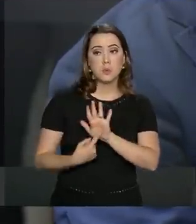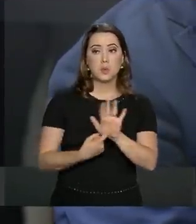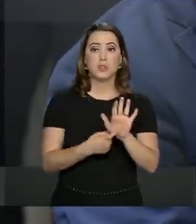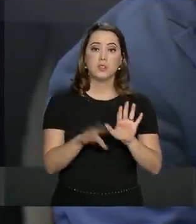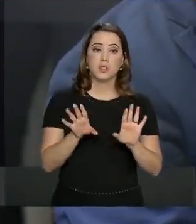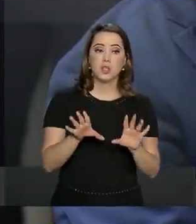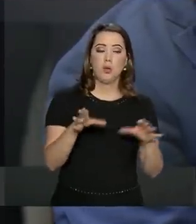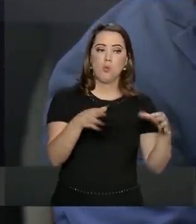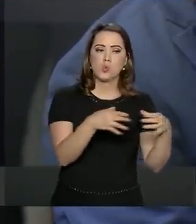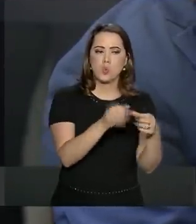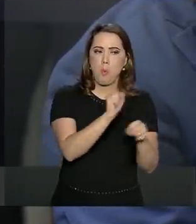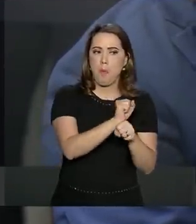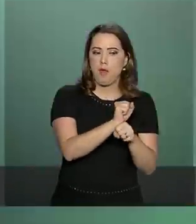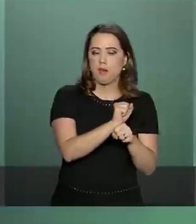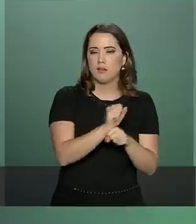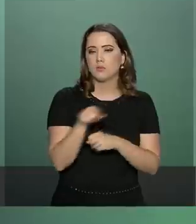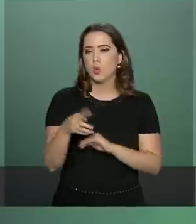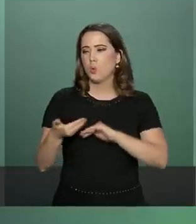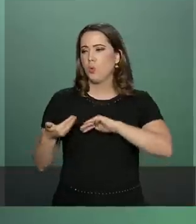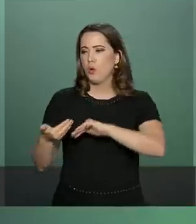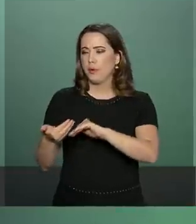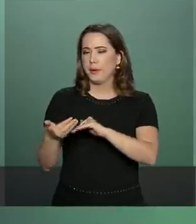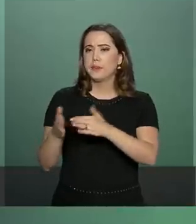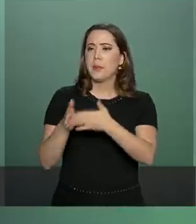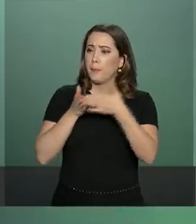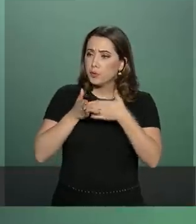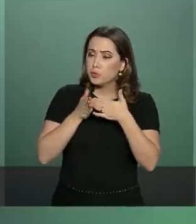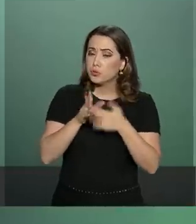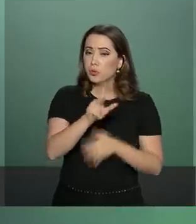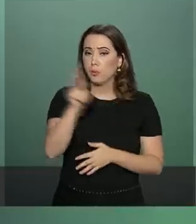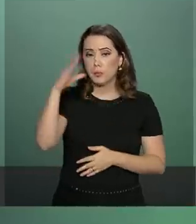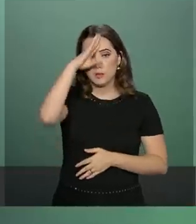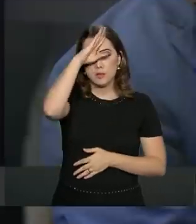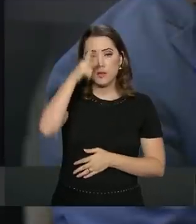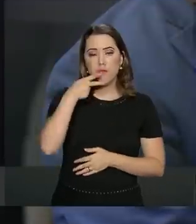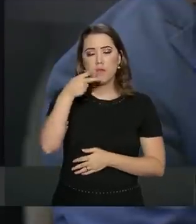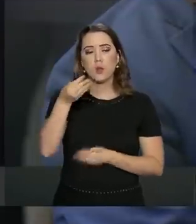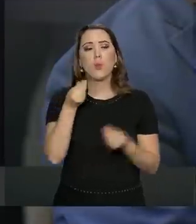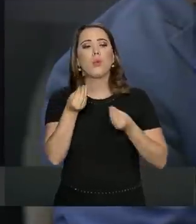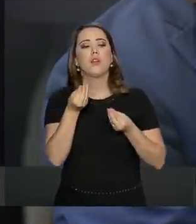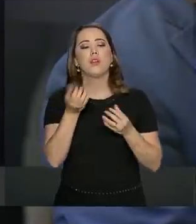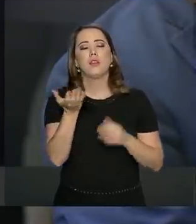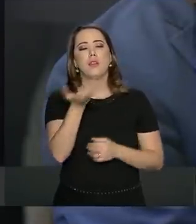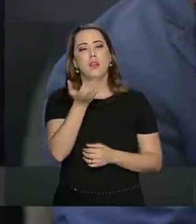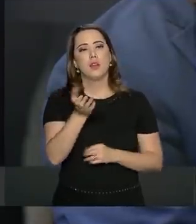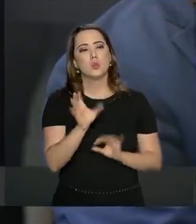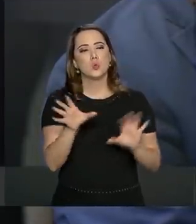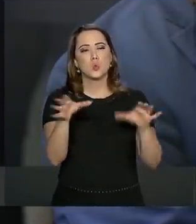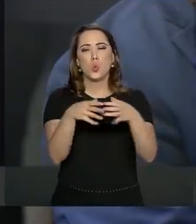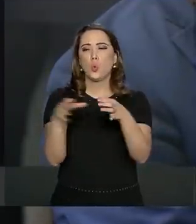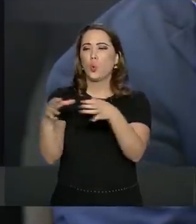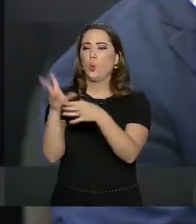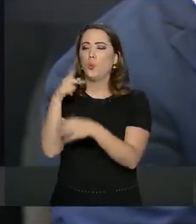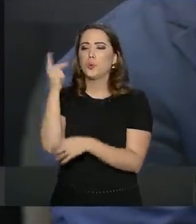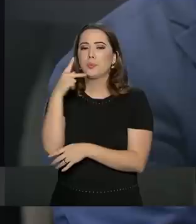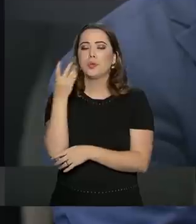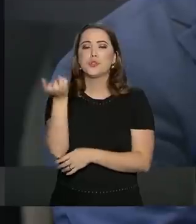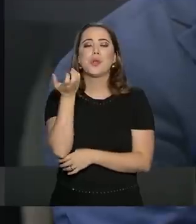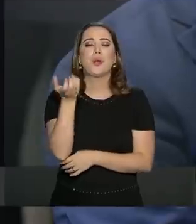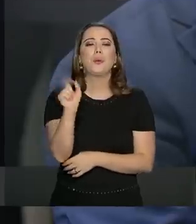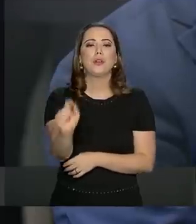O Congresso está cobrando que o presidente deixe claro que tipo de relação ele espera dos partidos e espera dos